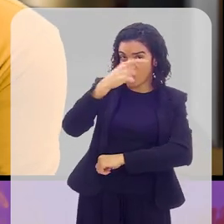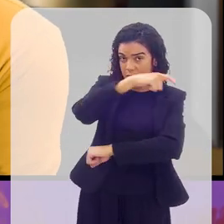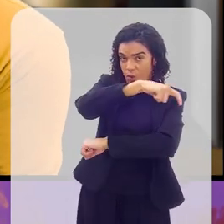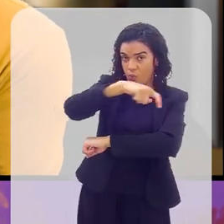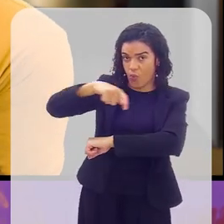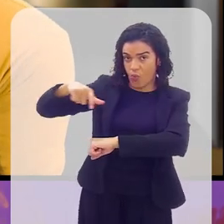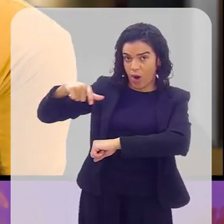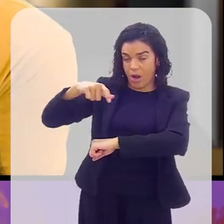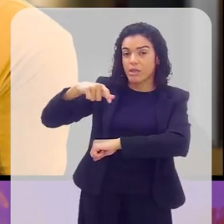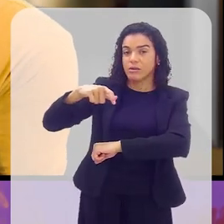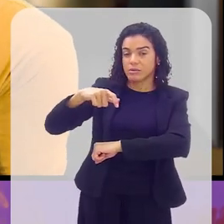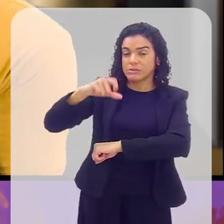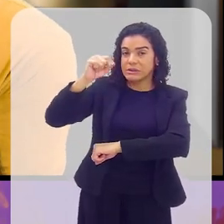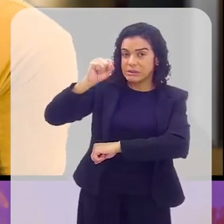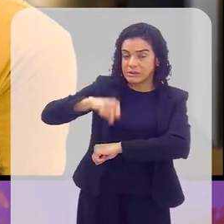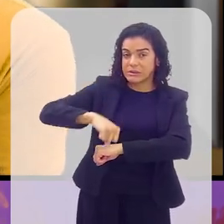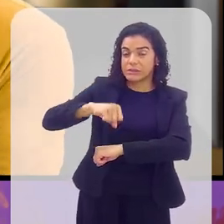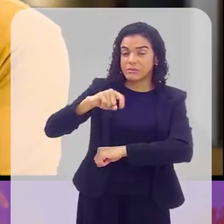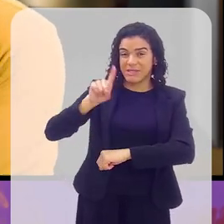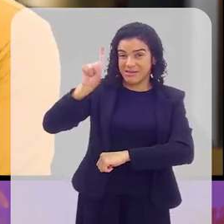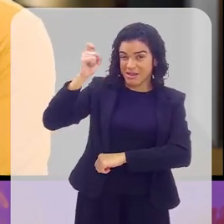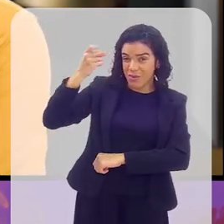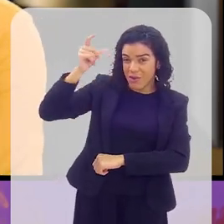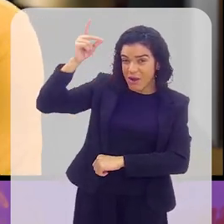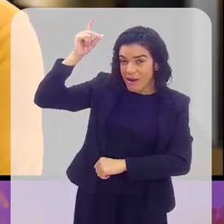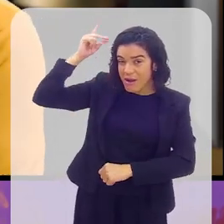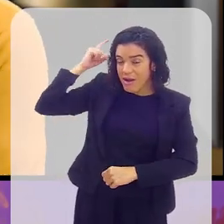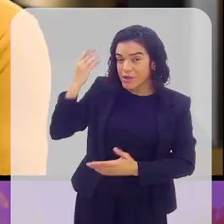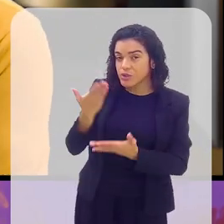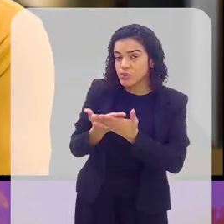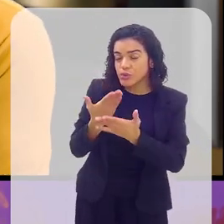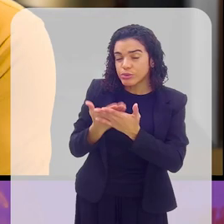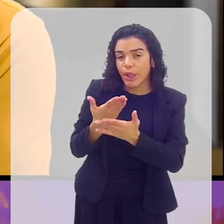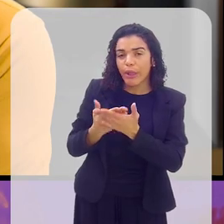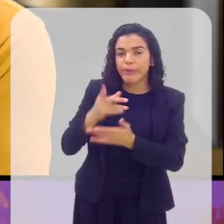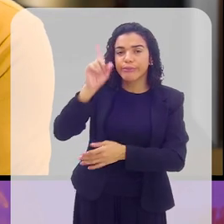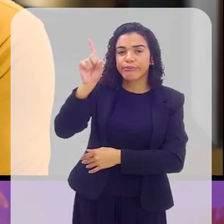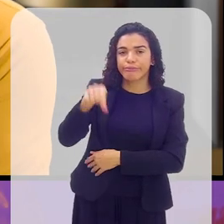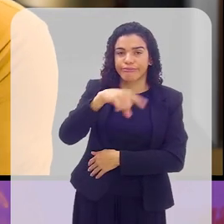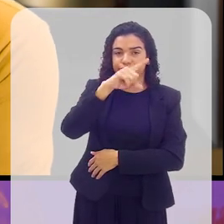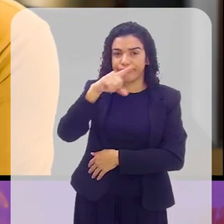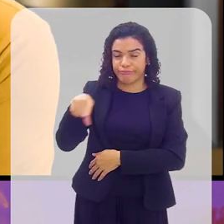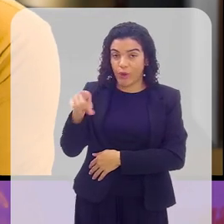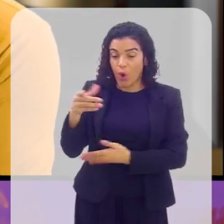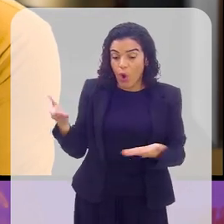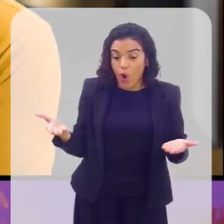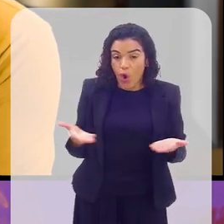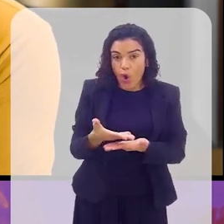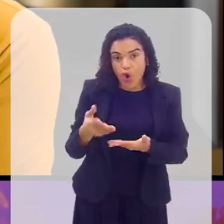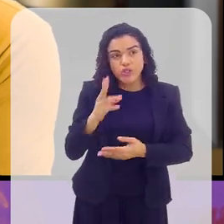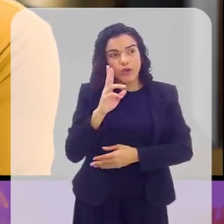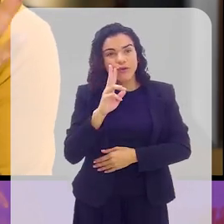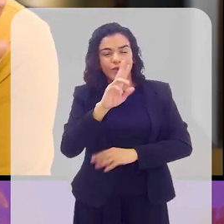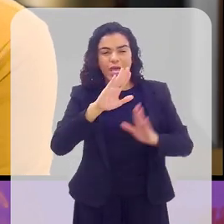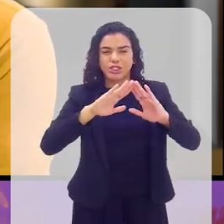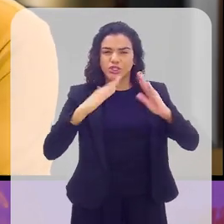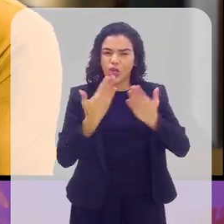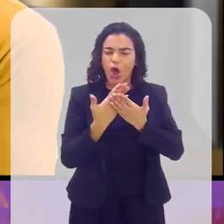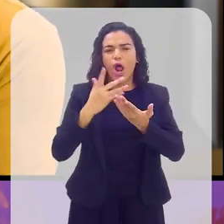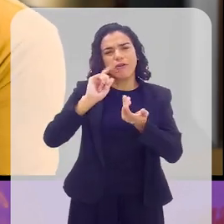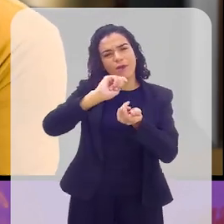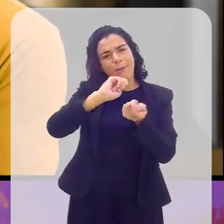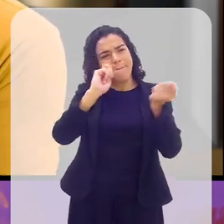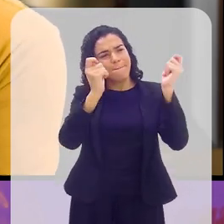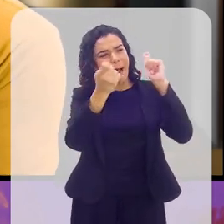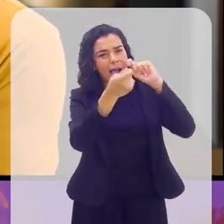estadual Paulo de Fronten ter uma quadra, que é na parte de cima, mas quando eu estudei, estava interditada. E eu, hoje,